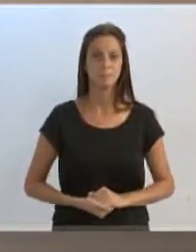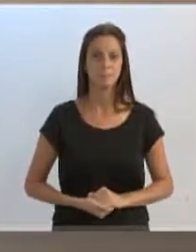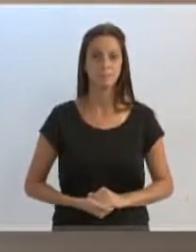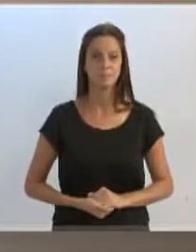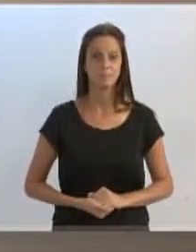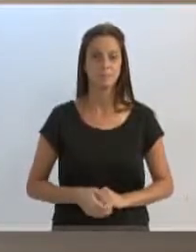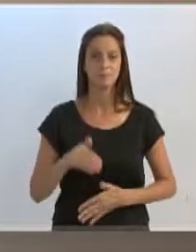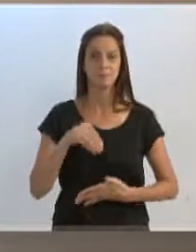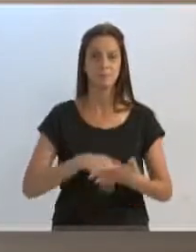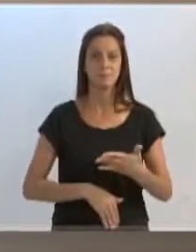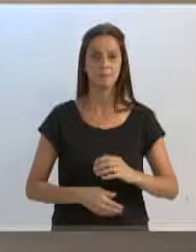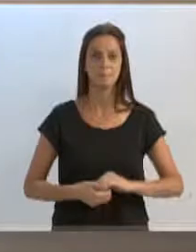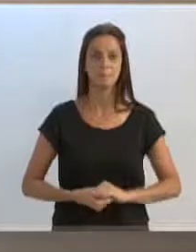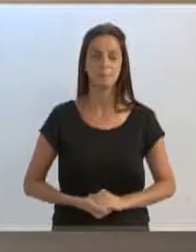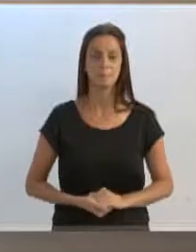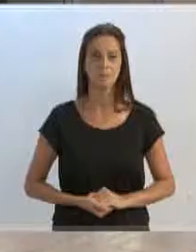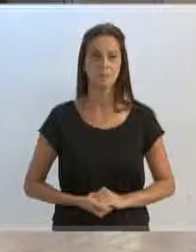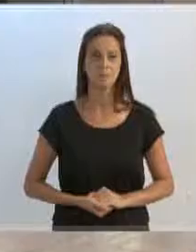Em votação.